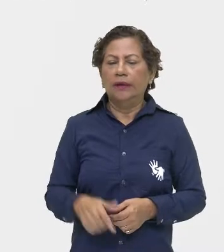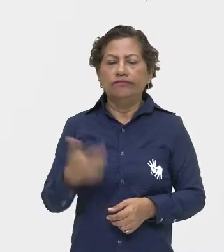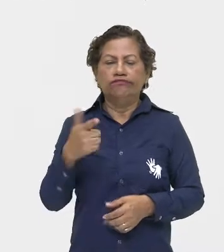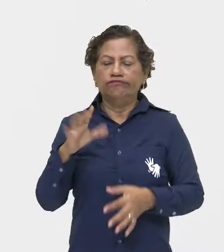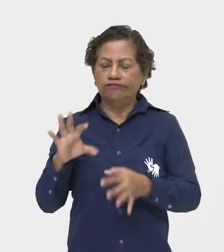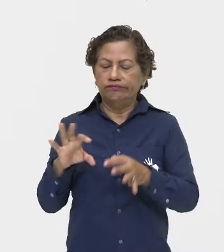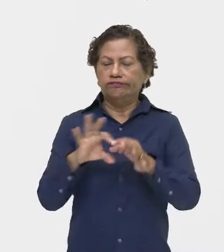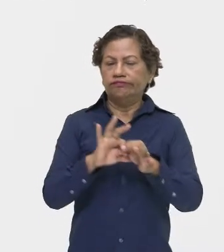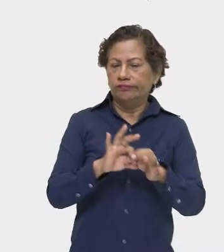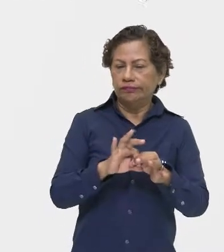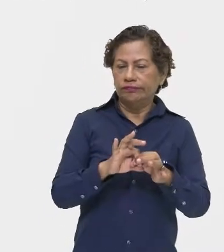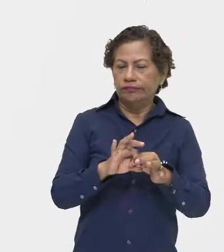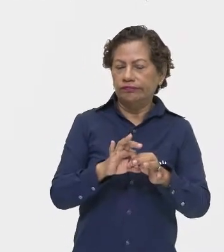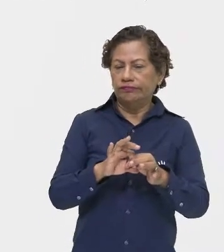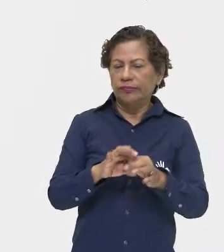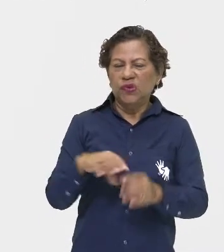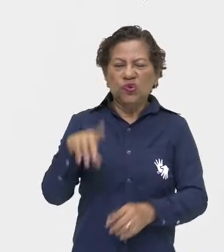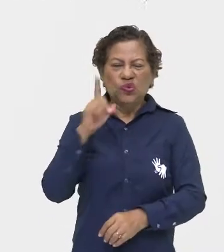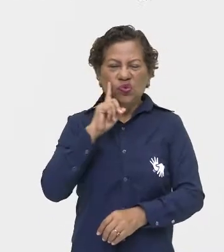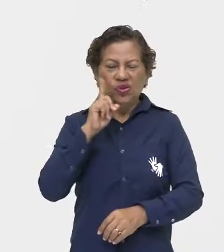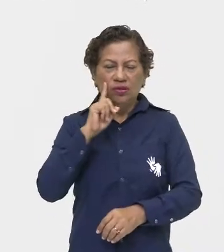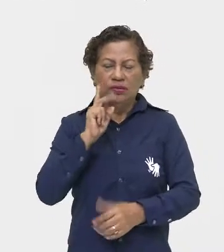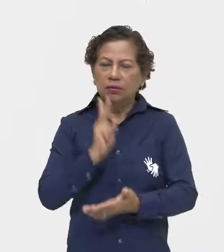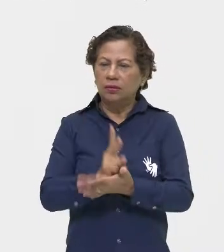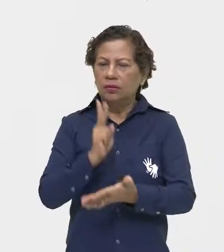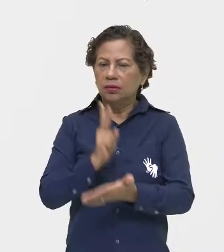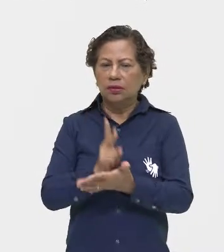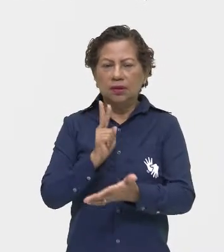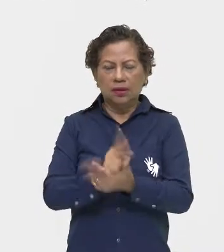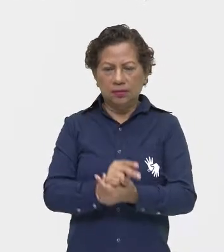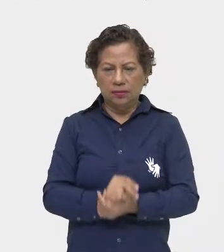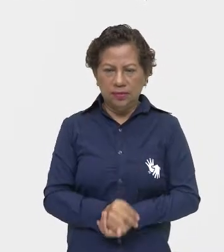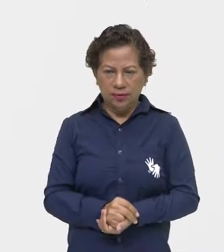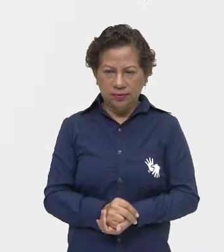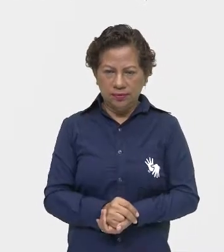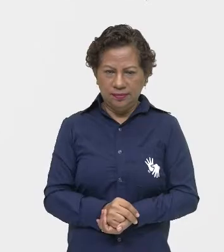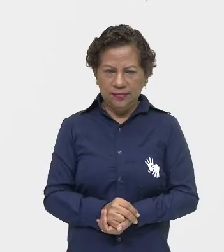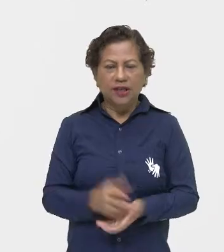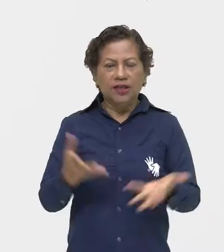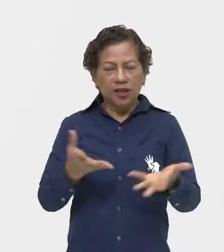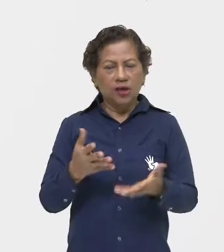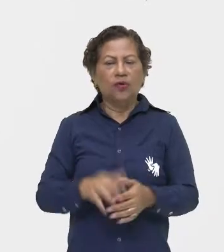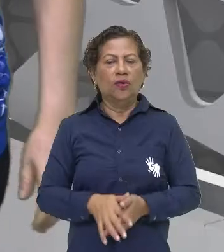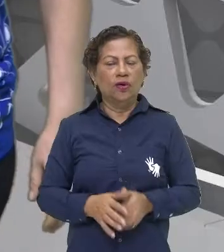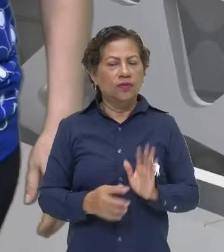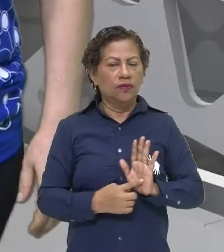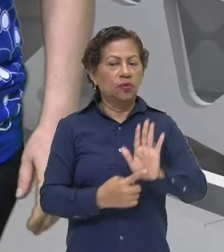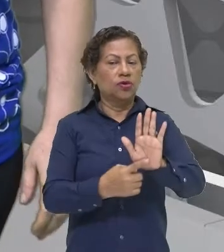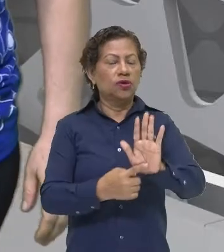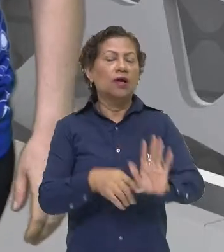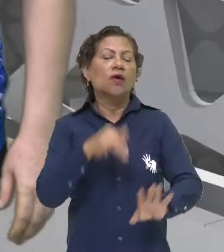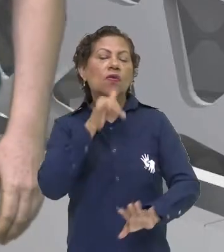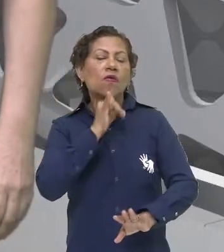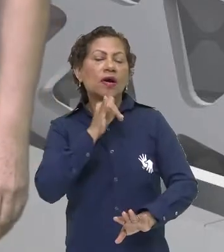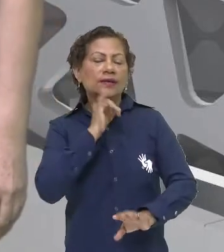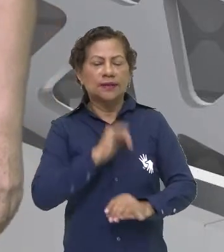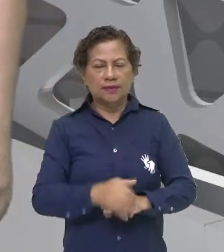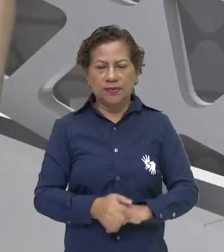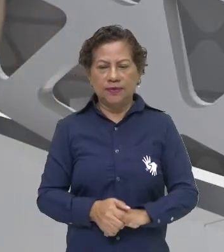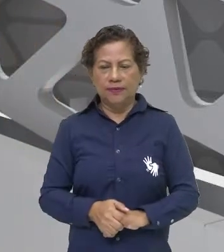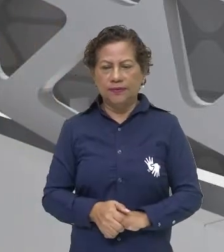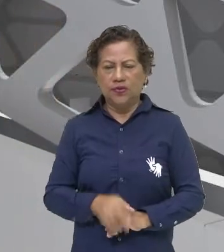nega aquela rotina do dia a dia. E para vocês aqui eu trouxe um dos exemplos. A fonte.